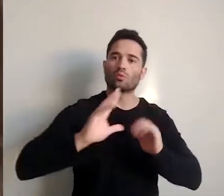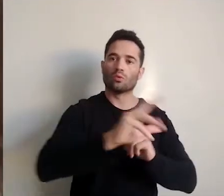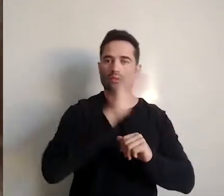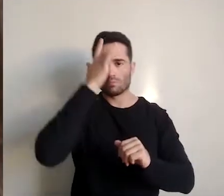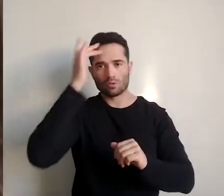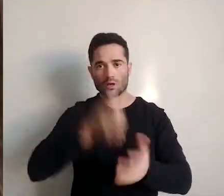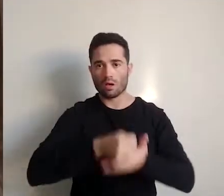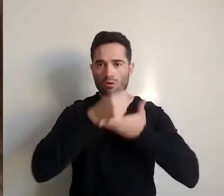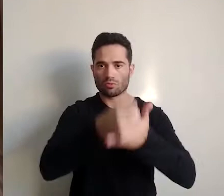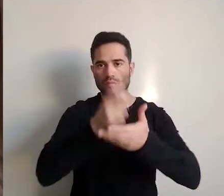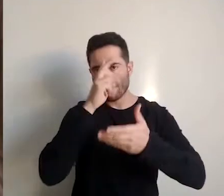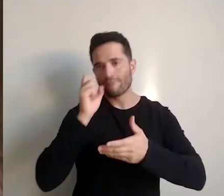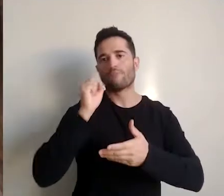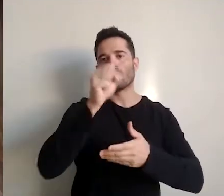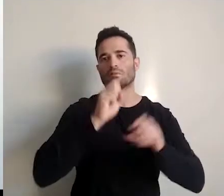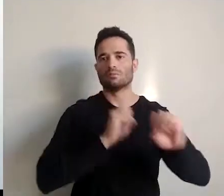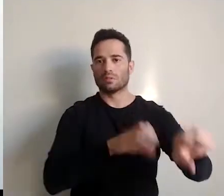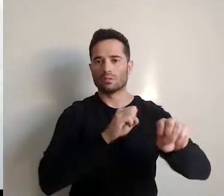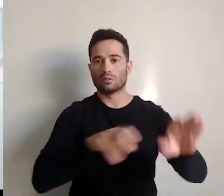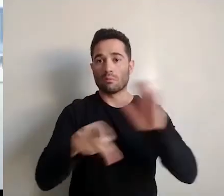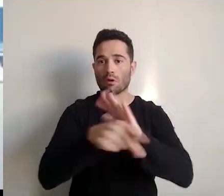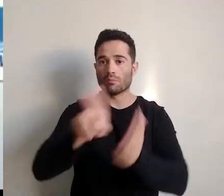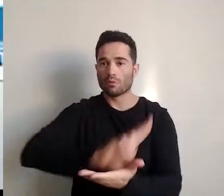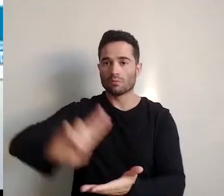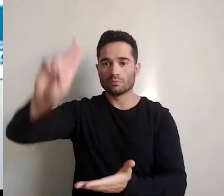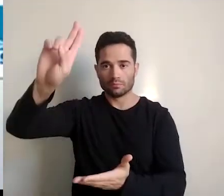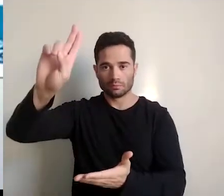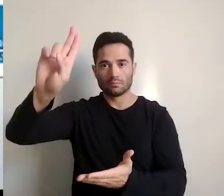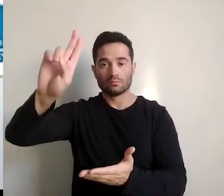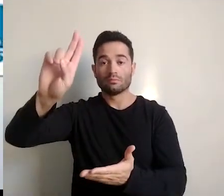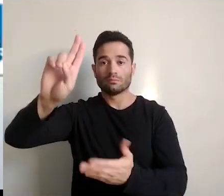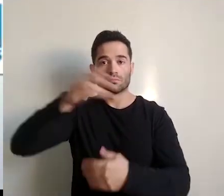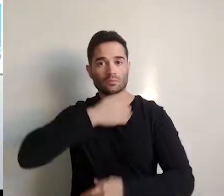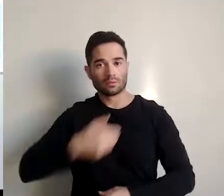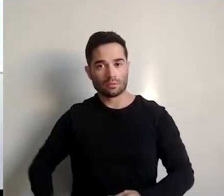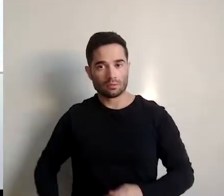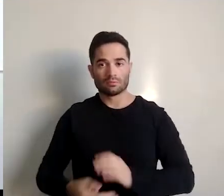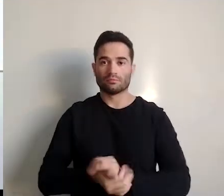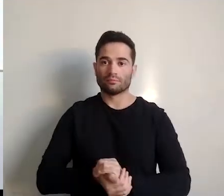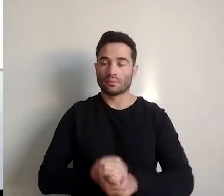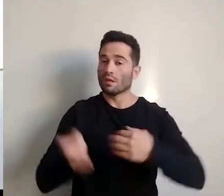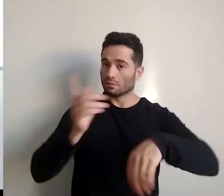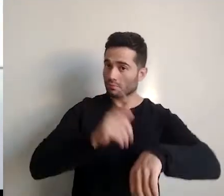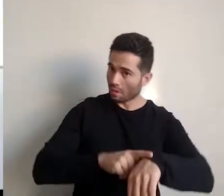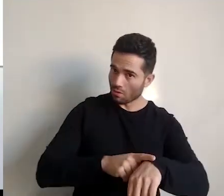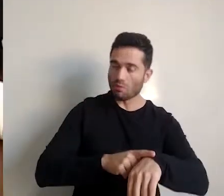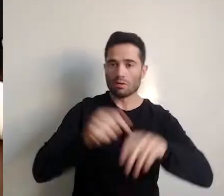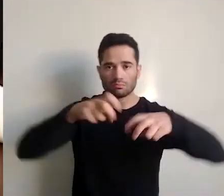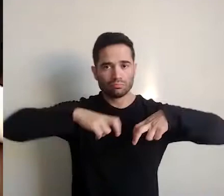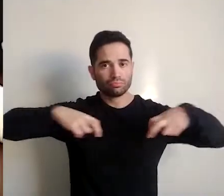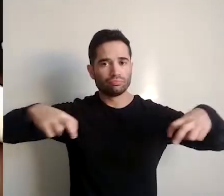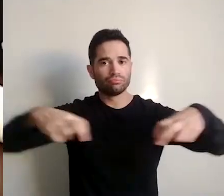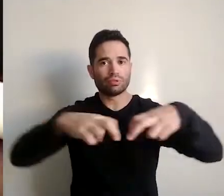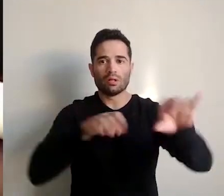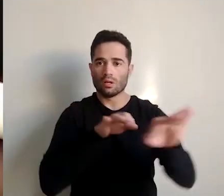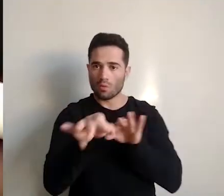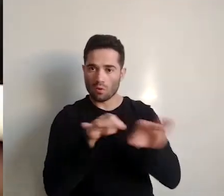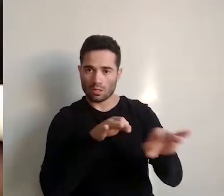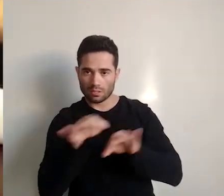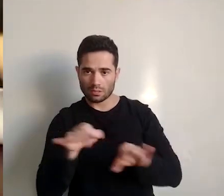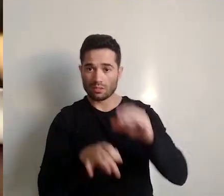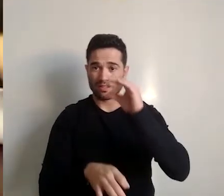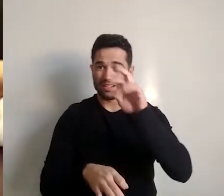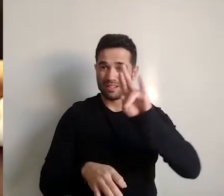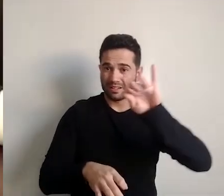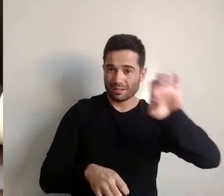fortalecimento do ensino universitário no Estado. Durante a cerimônia, organizada pelo CRI-MS, o Conselho de Reitores